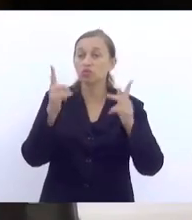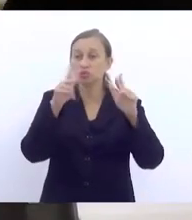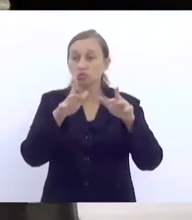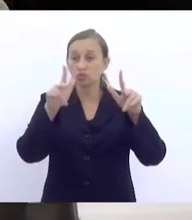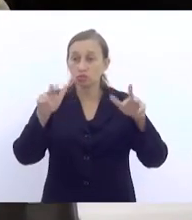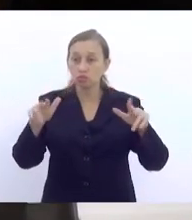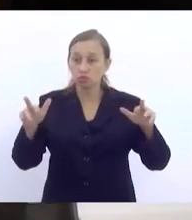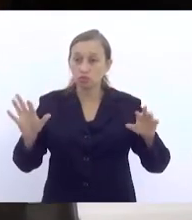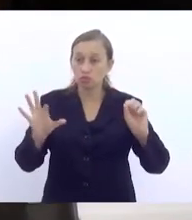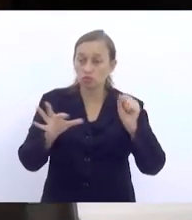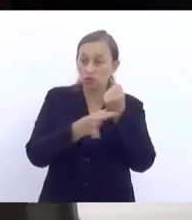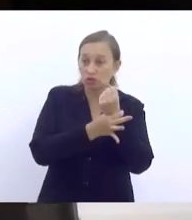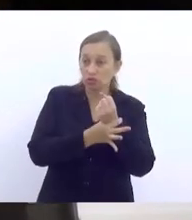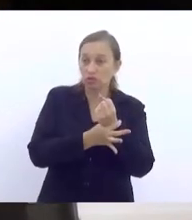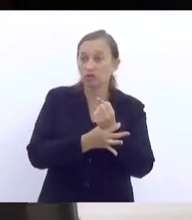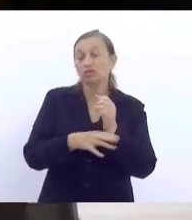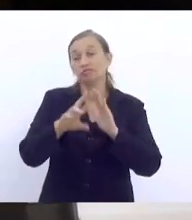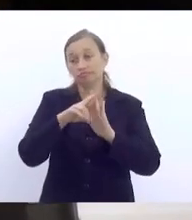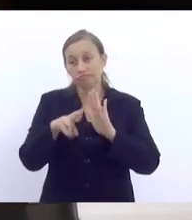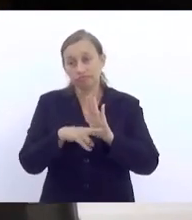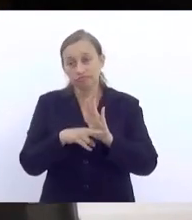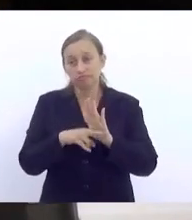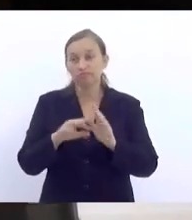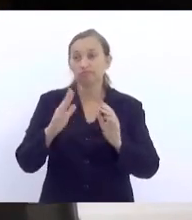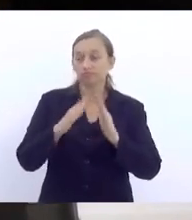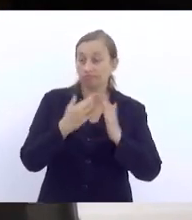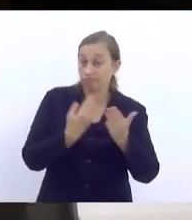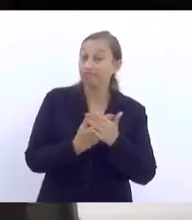questão da segurança escolar.